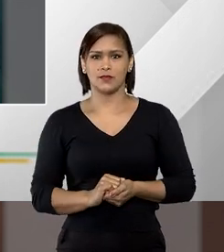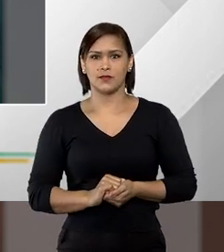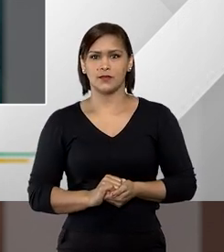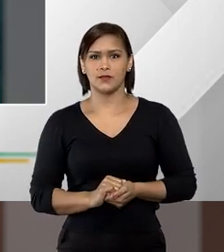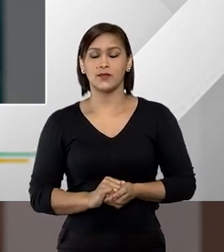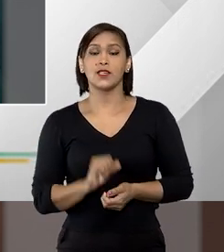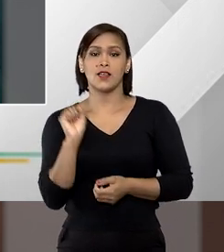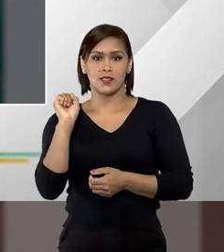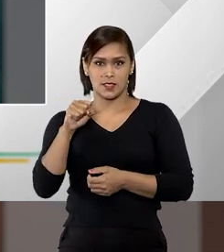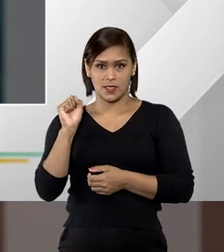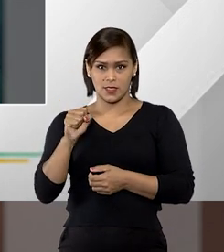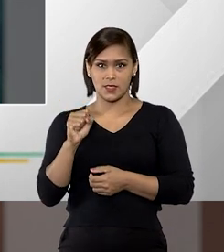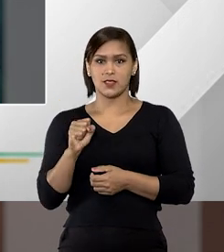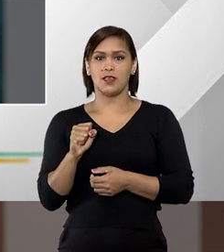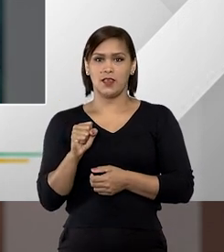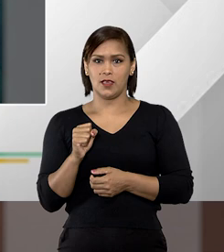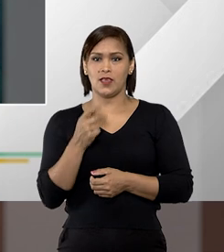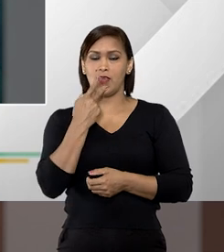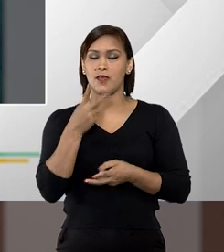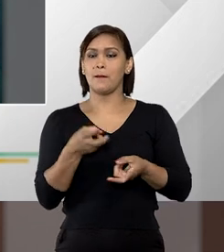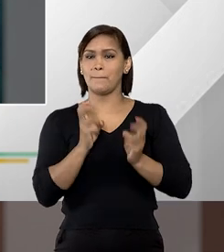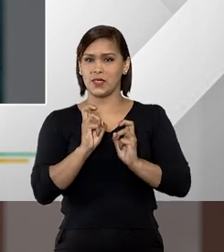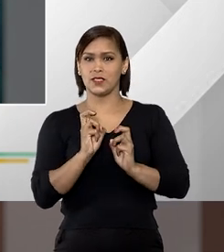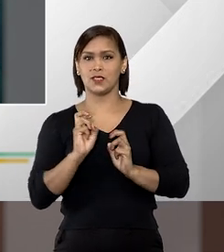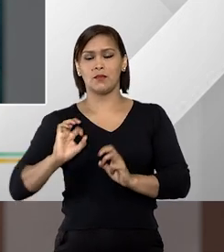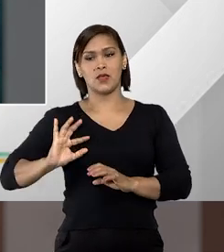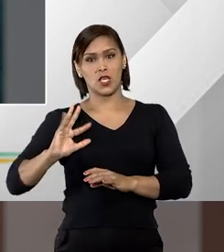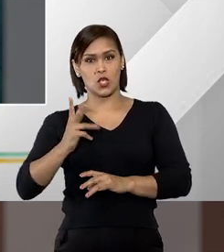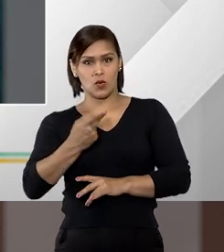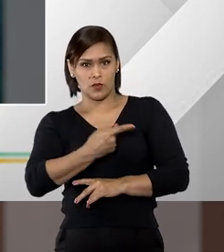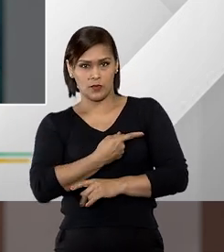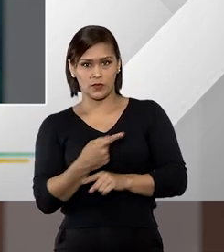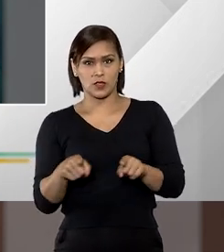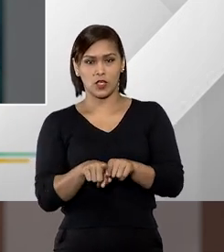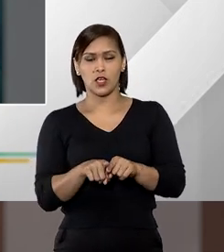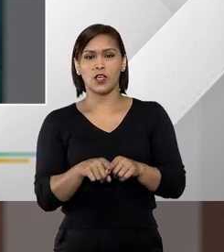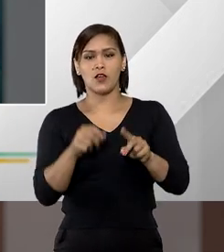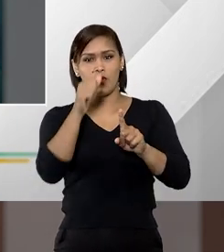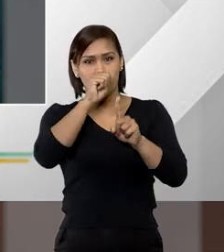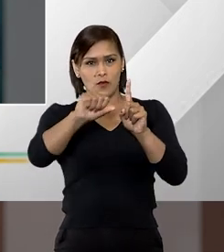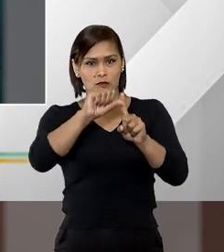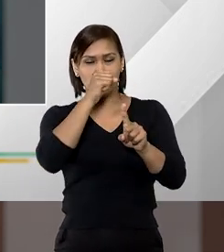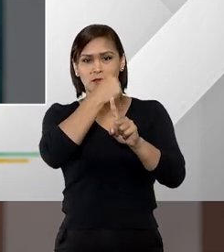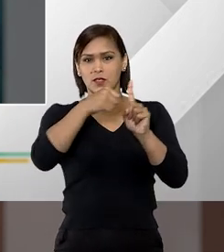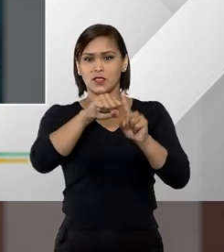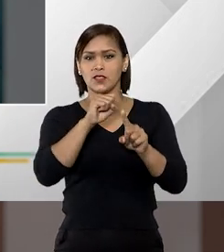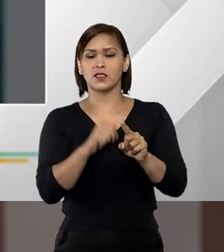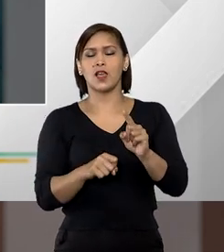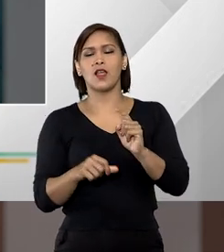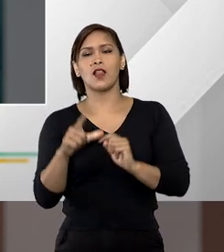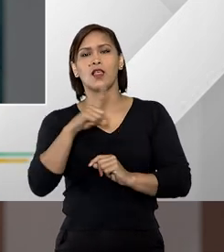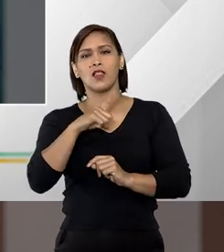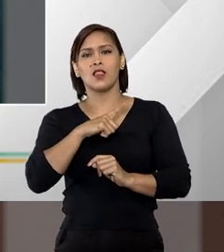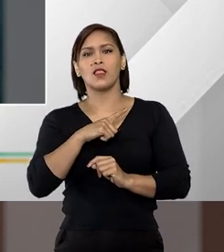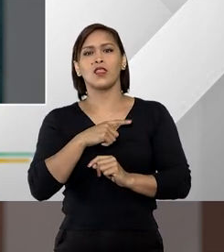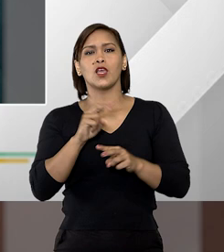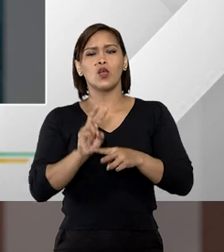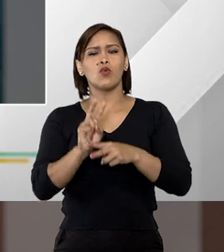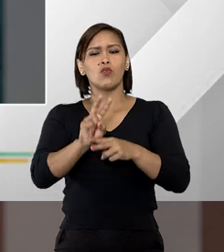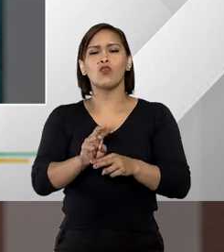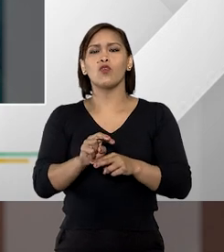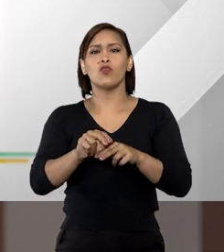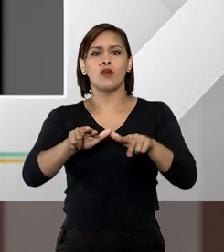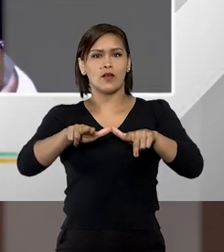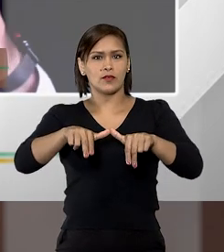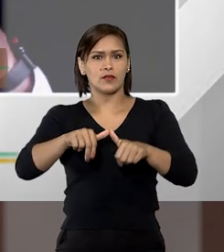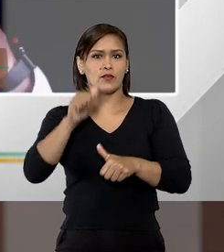sim sim veja como eu disse anteriormente o feminicídio ele possui por finalidade tutelar a condição do sexo